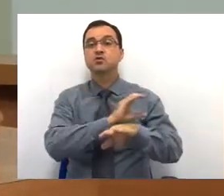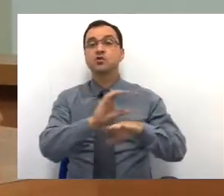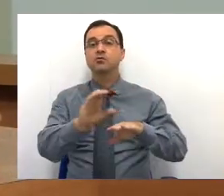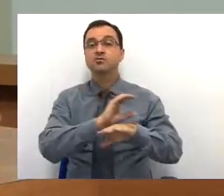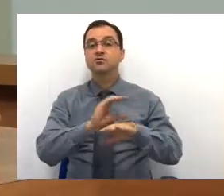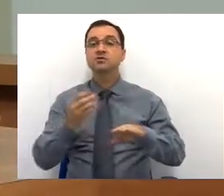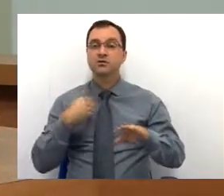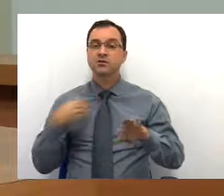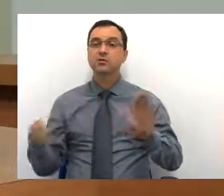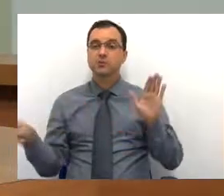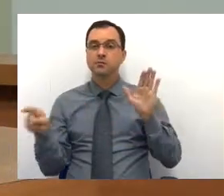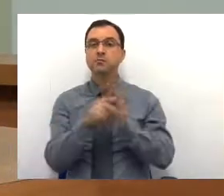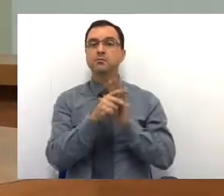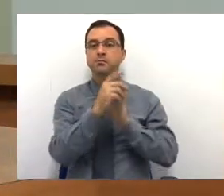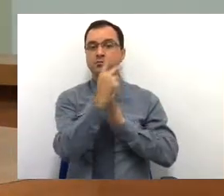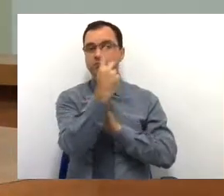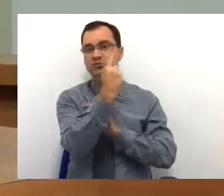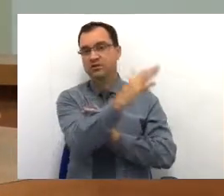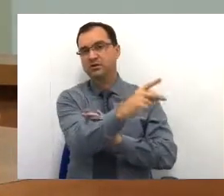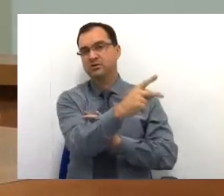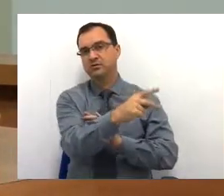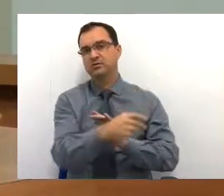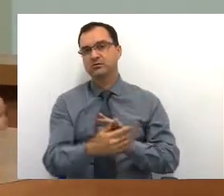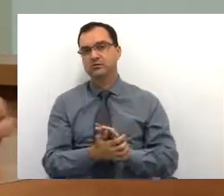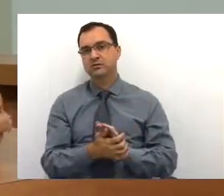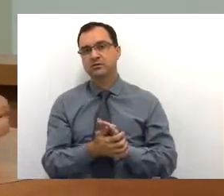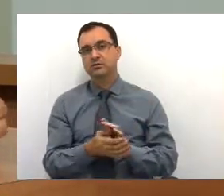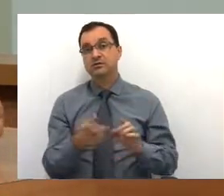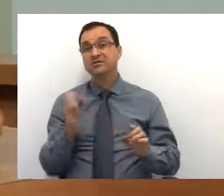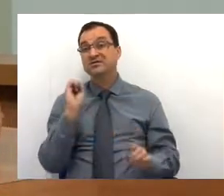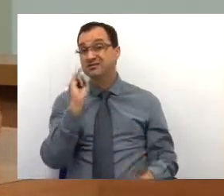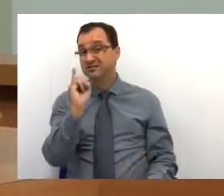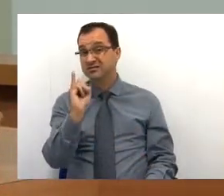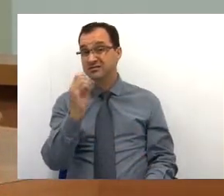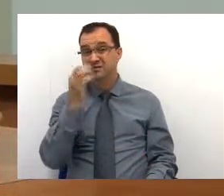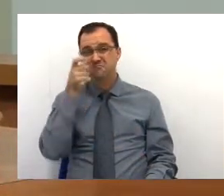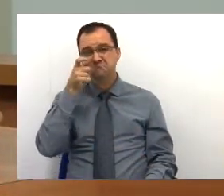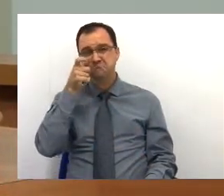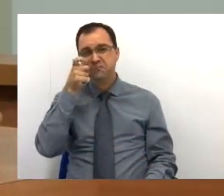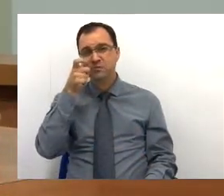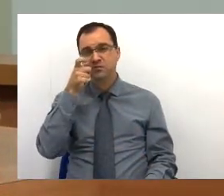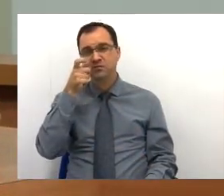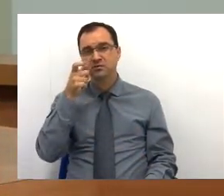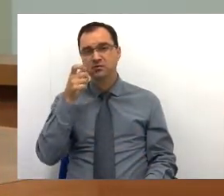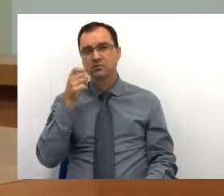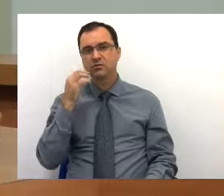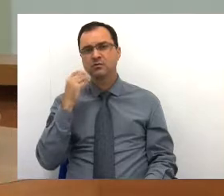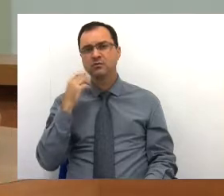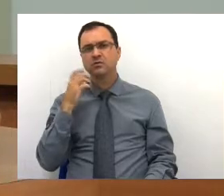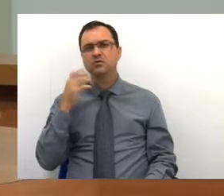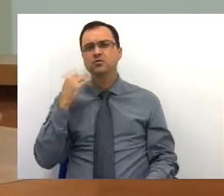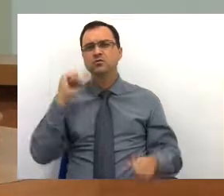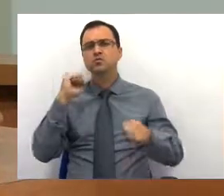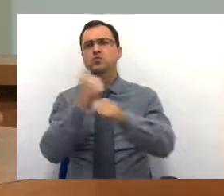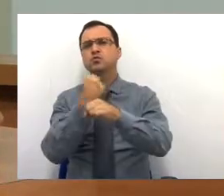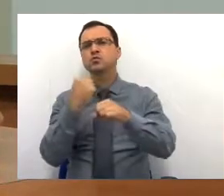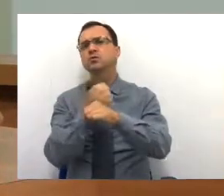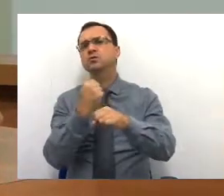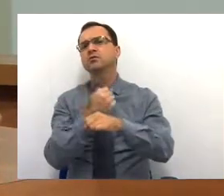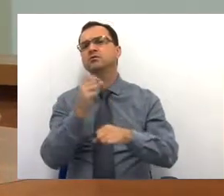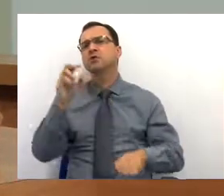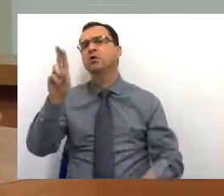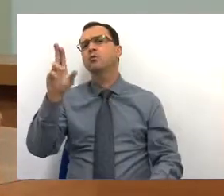faço parte delas, né? E se a previsão do início das obras da UPA de